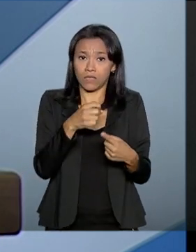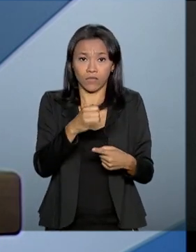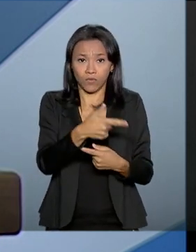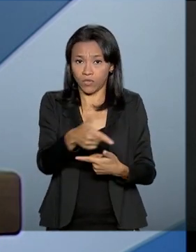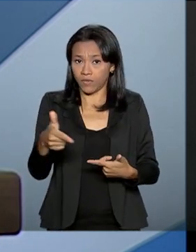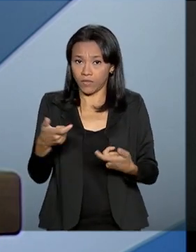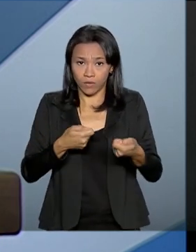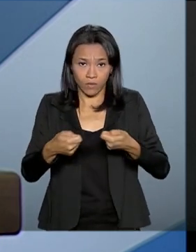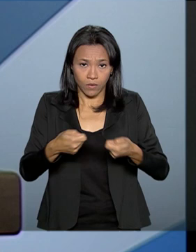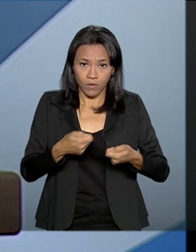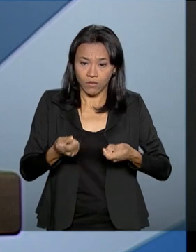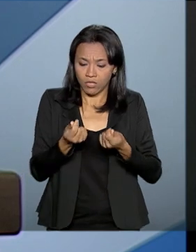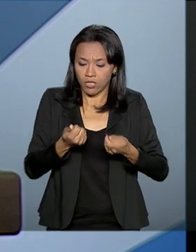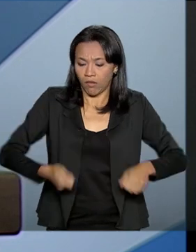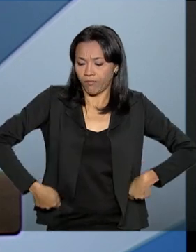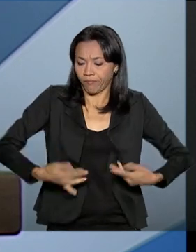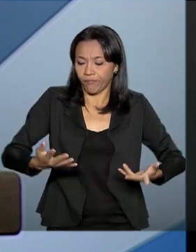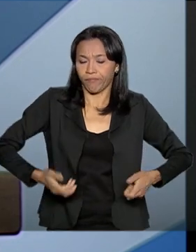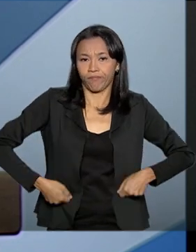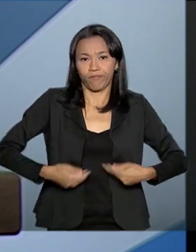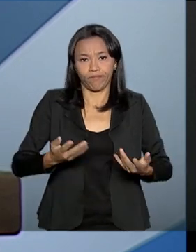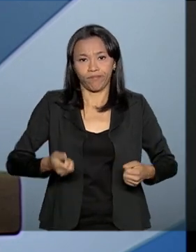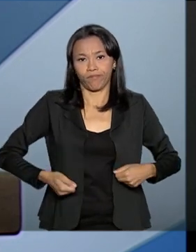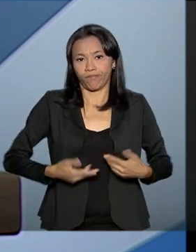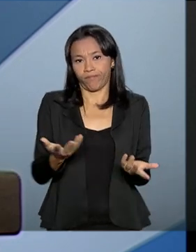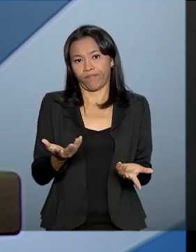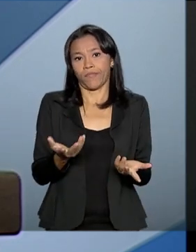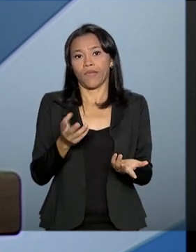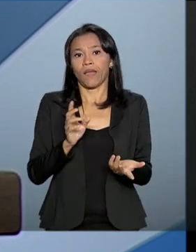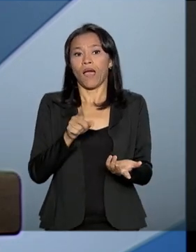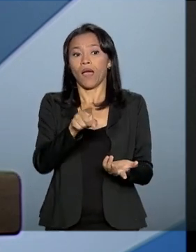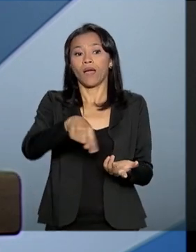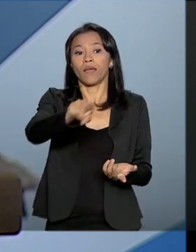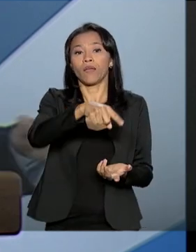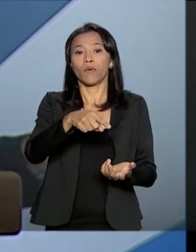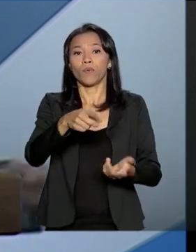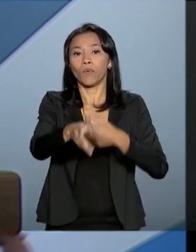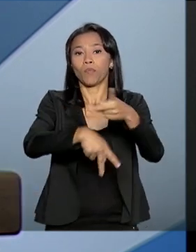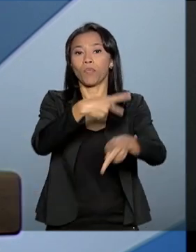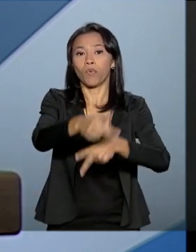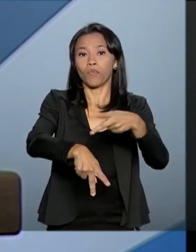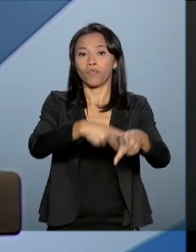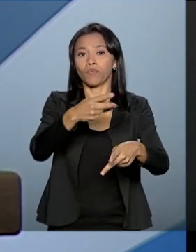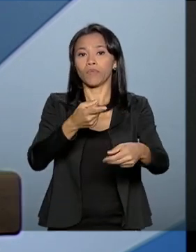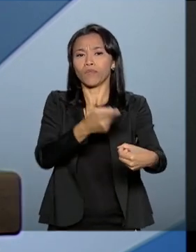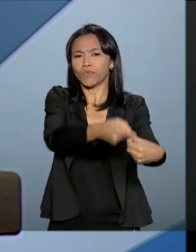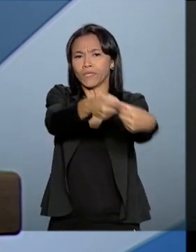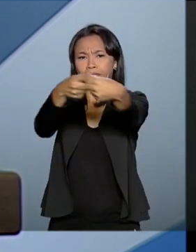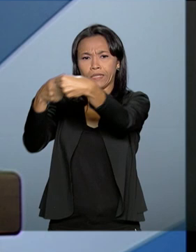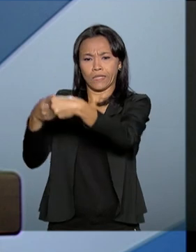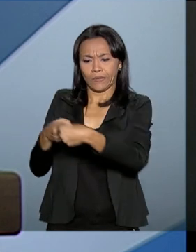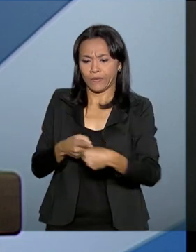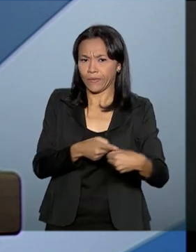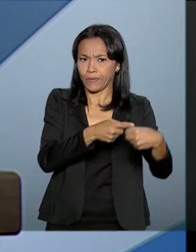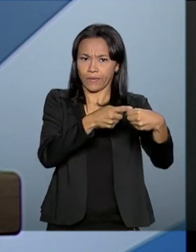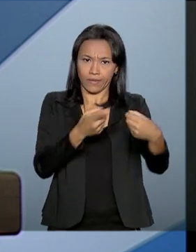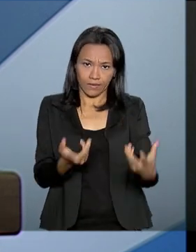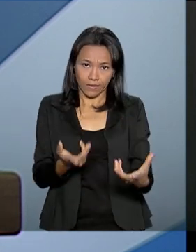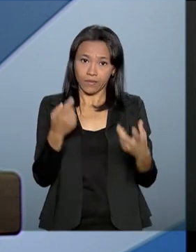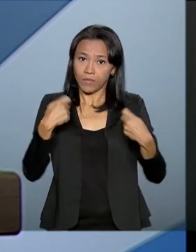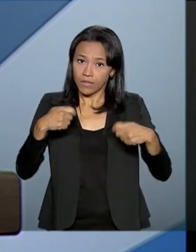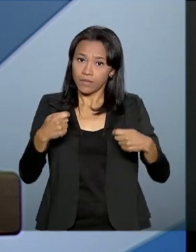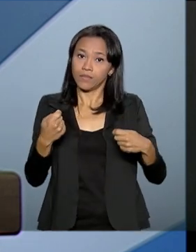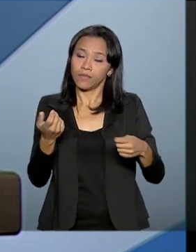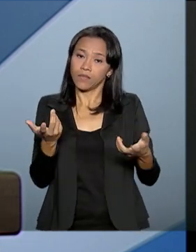aqui em Brasília, o dinheiro não chega lá embaixo, que é onde o povo está. O povo vive nos municípios. Nós somos uma máquina de serviço, nós